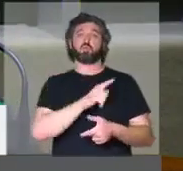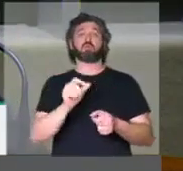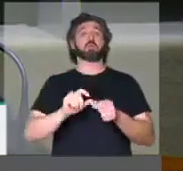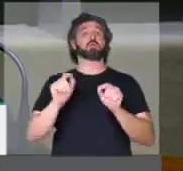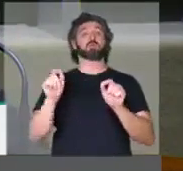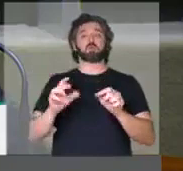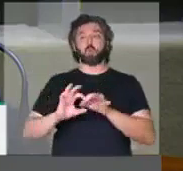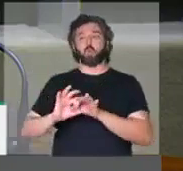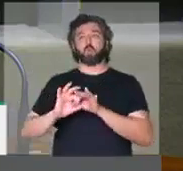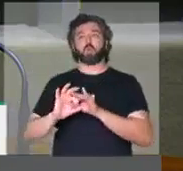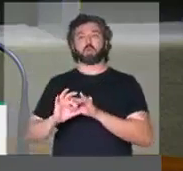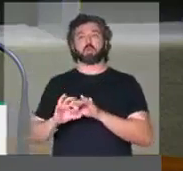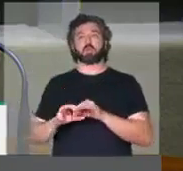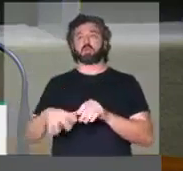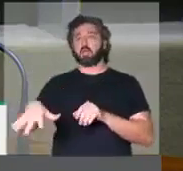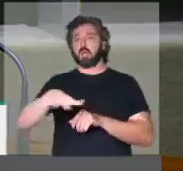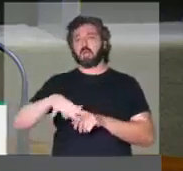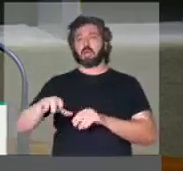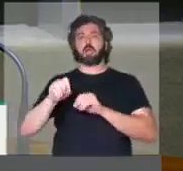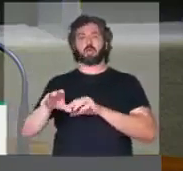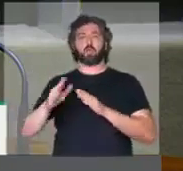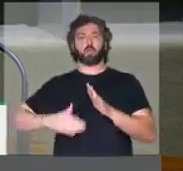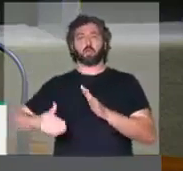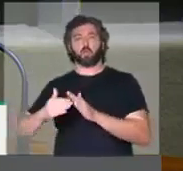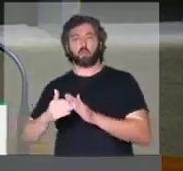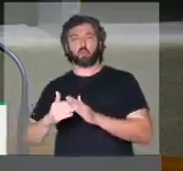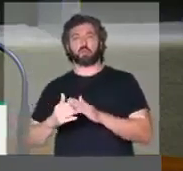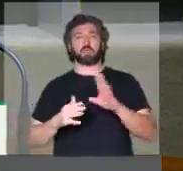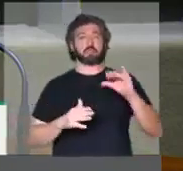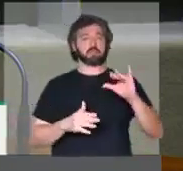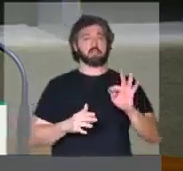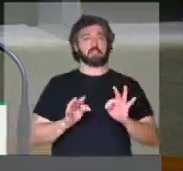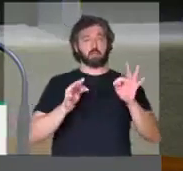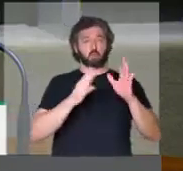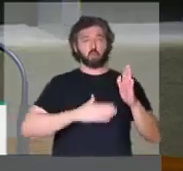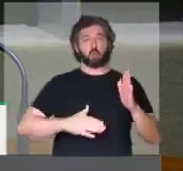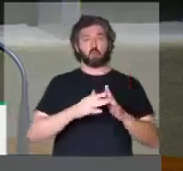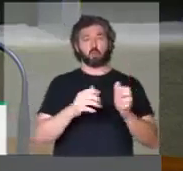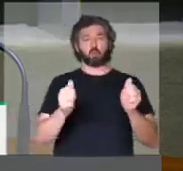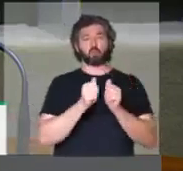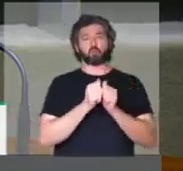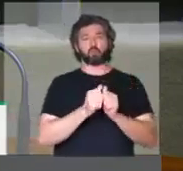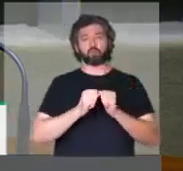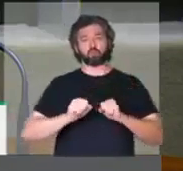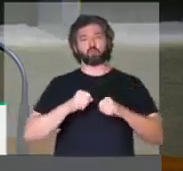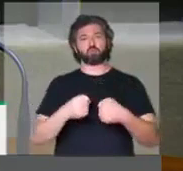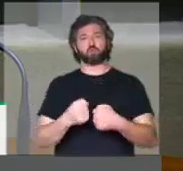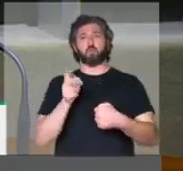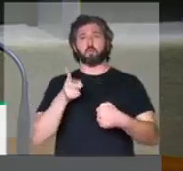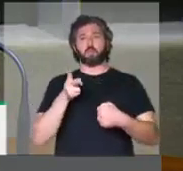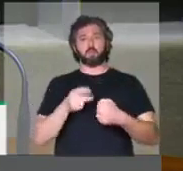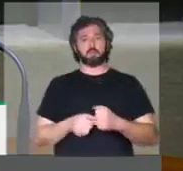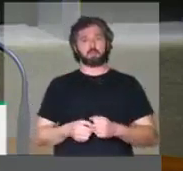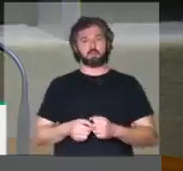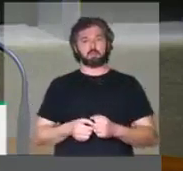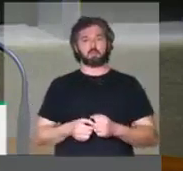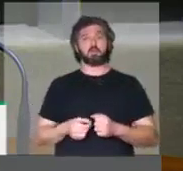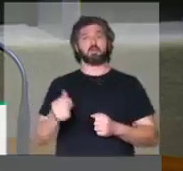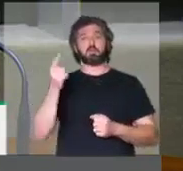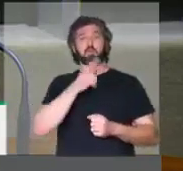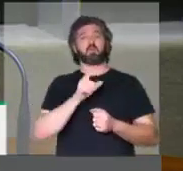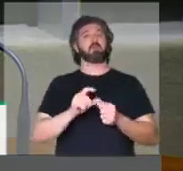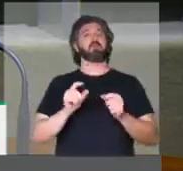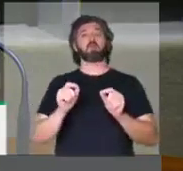possamos unir todo o campo educacional, todo o campo da ciência e tecnologia, num só esforço, numa só direção, para que